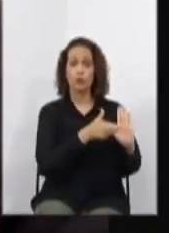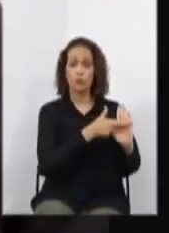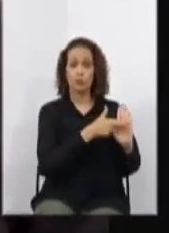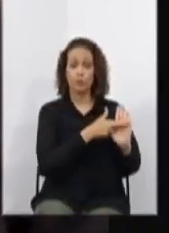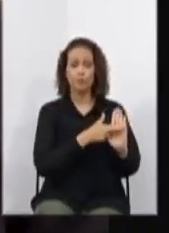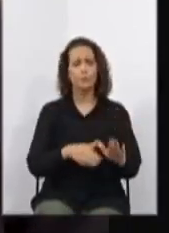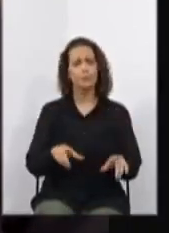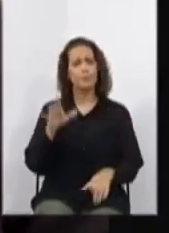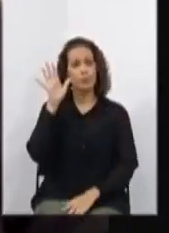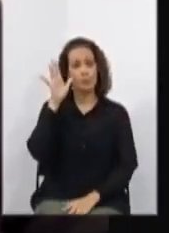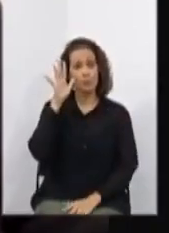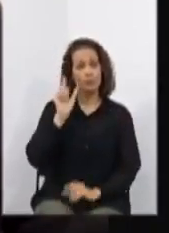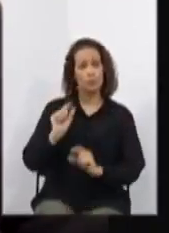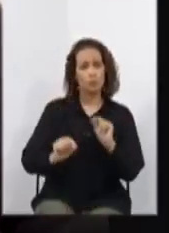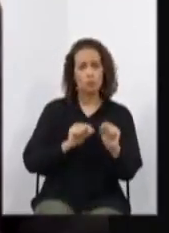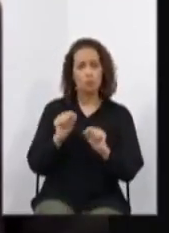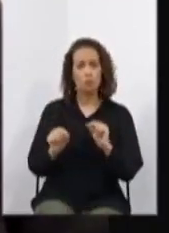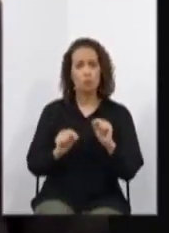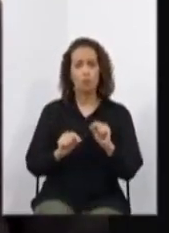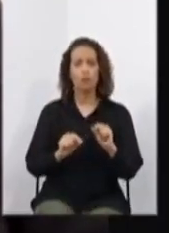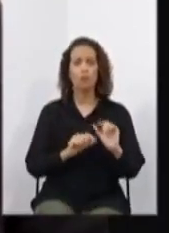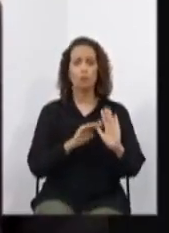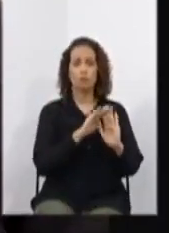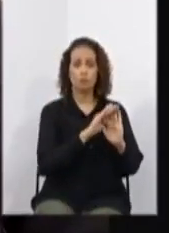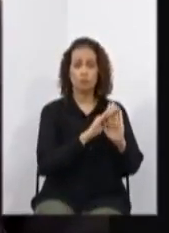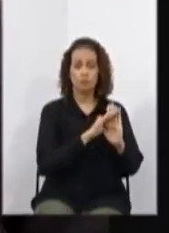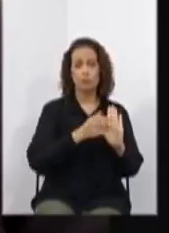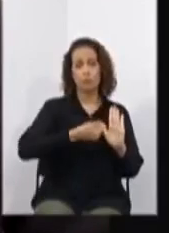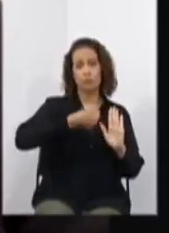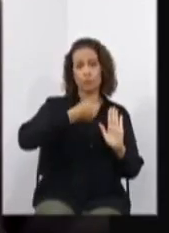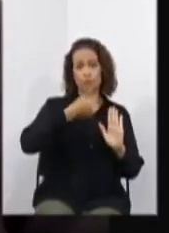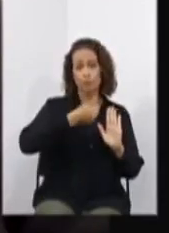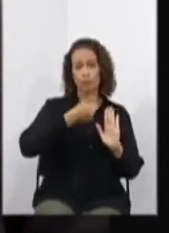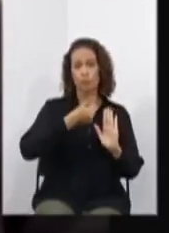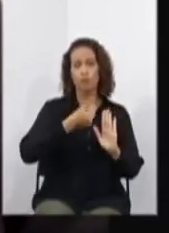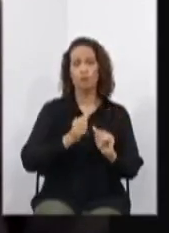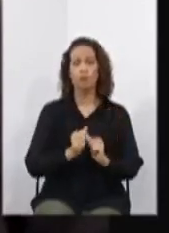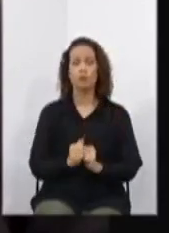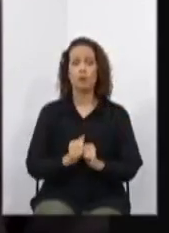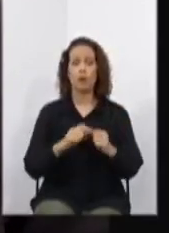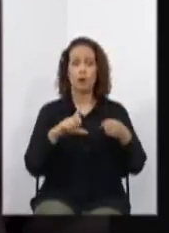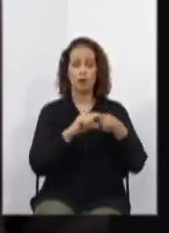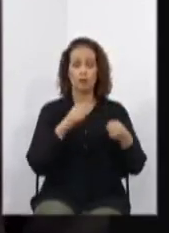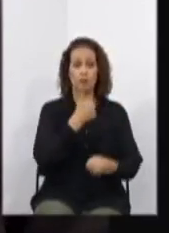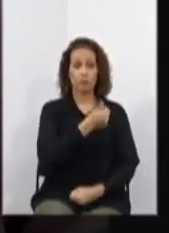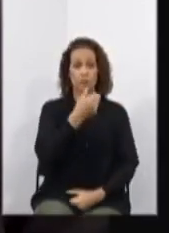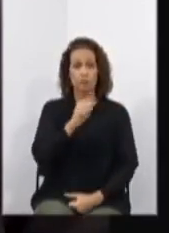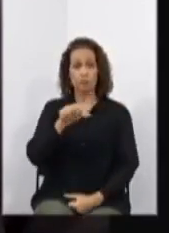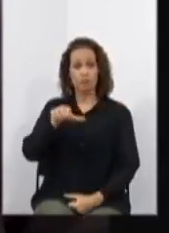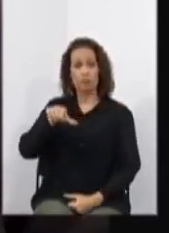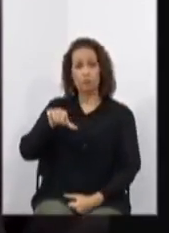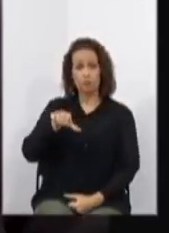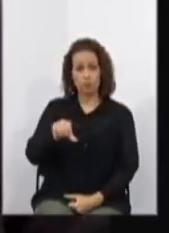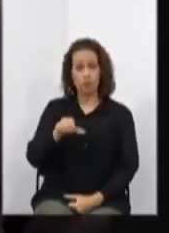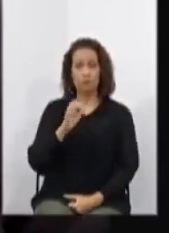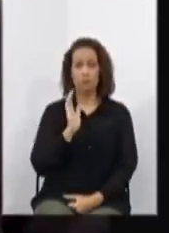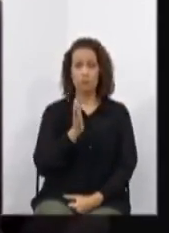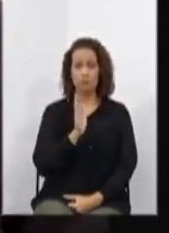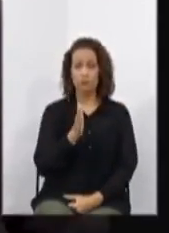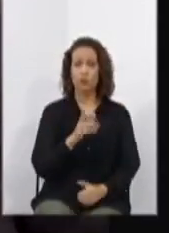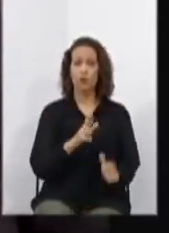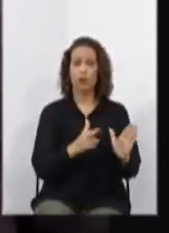observância ao disposto do parágrafo primeiro do artigo 189, do mencionado regimento,